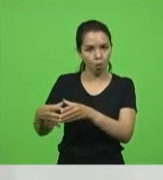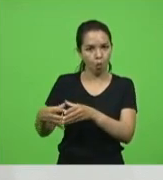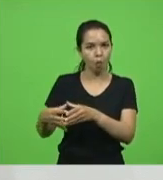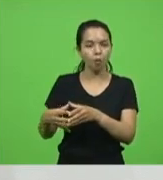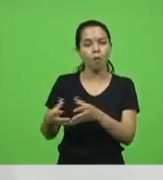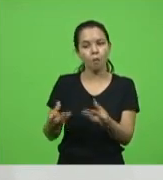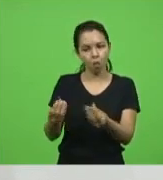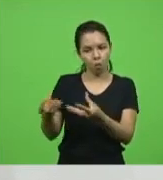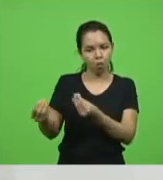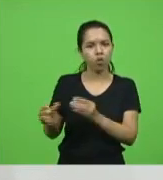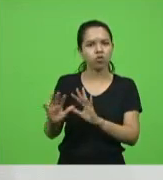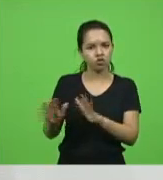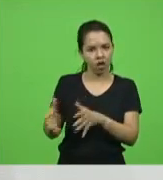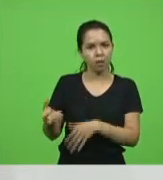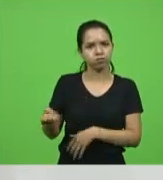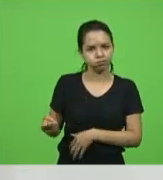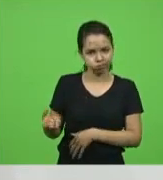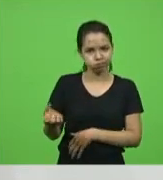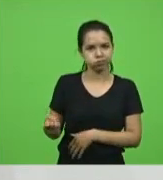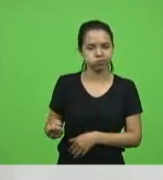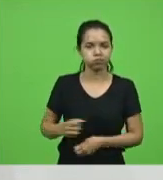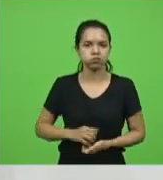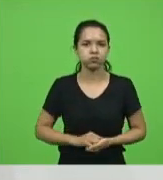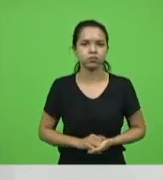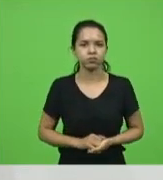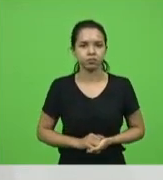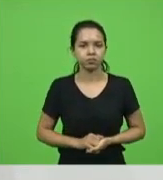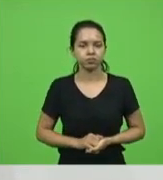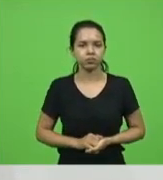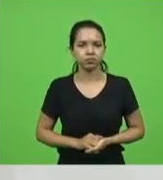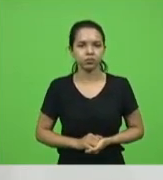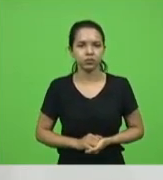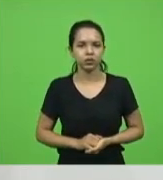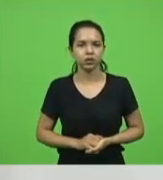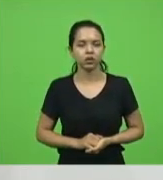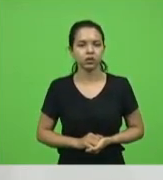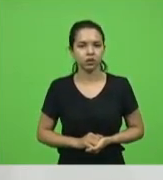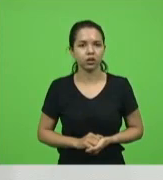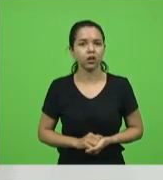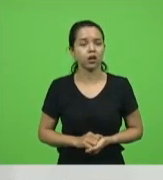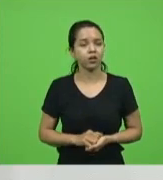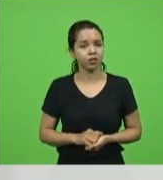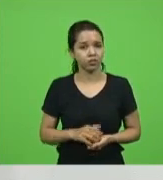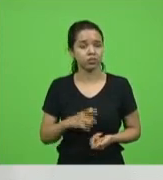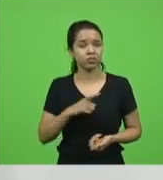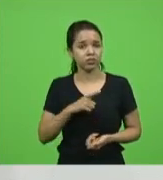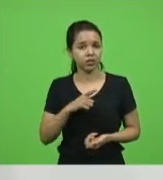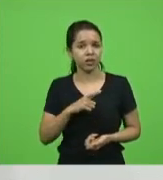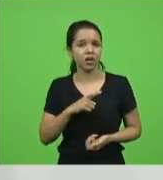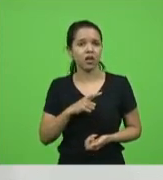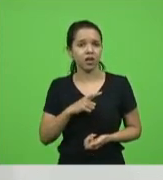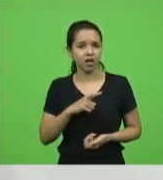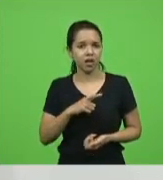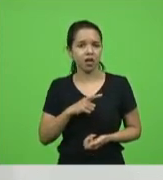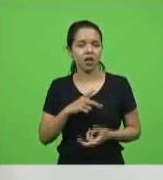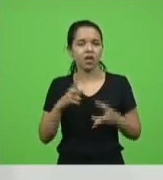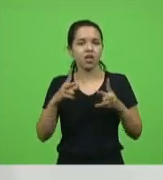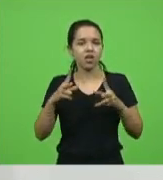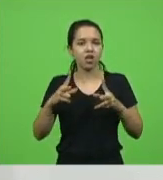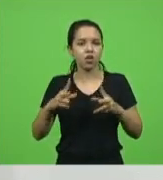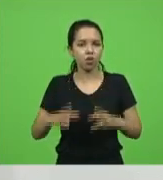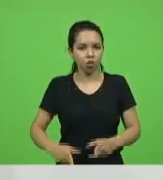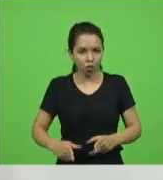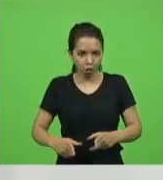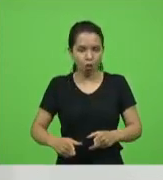deles na reserva, onde realmente aquilo se tratava de um sacerdócio, você tinha que